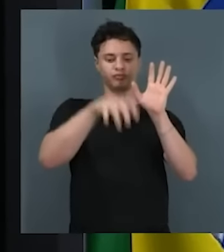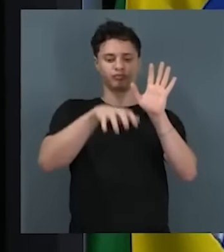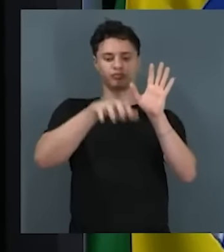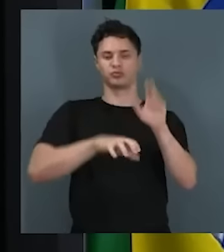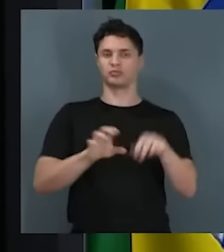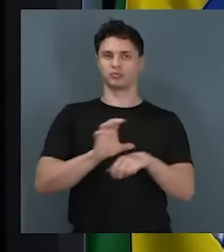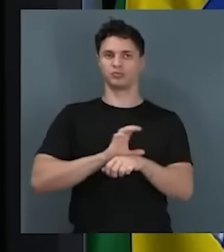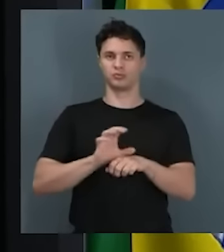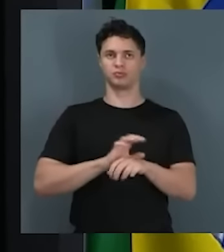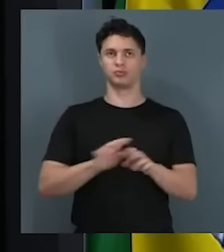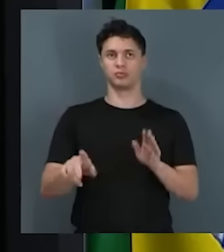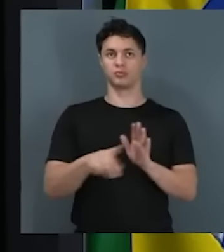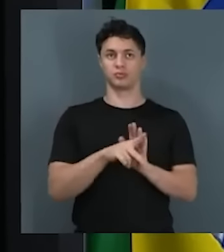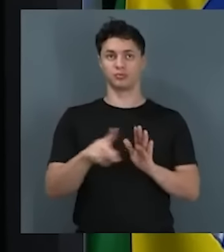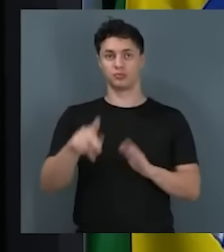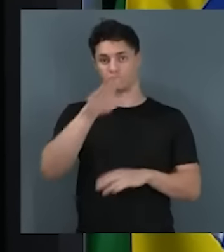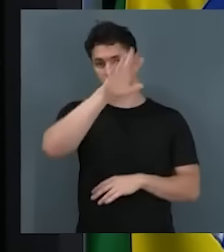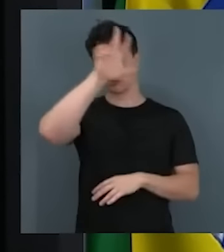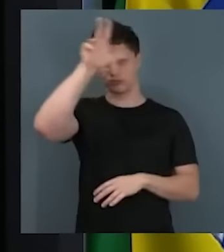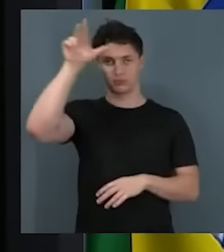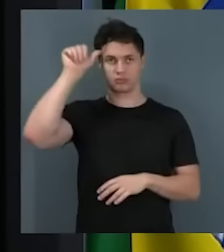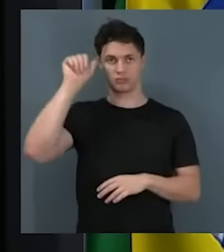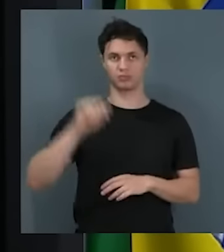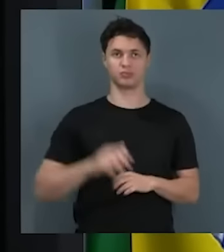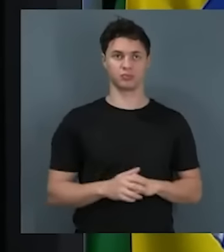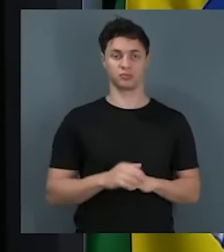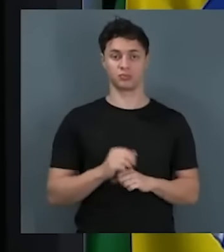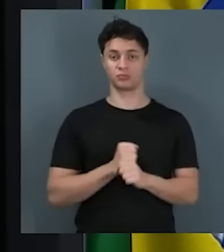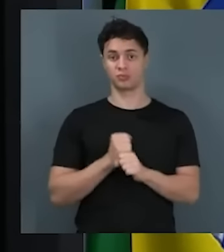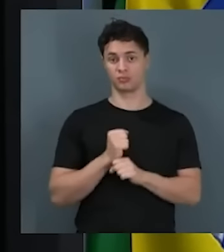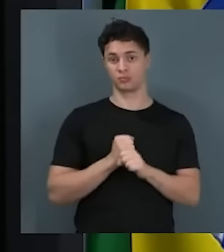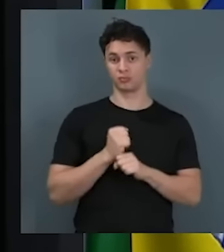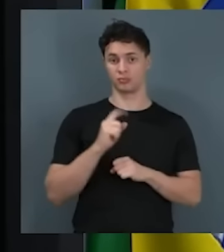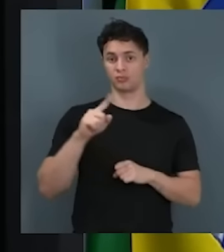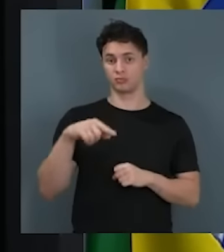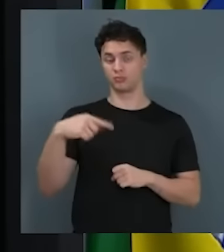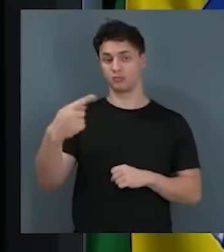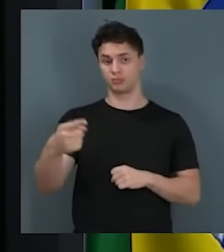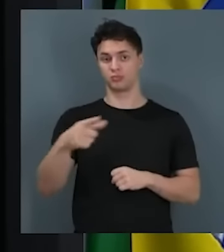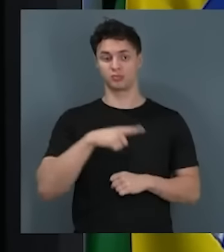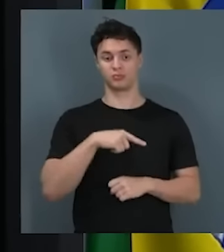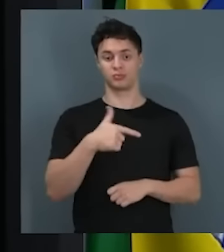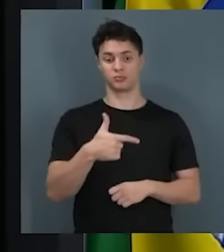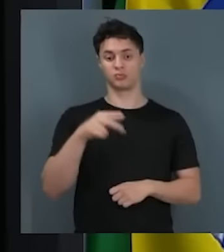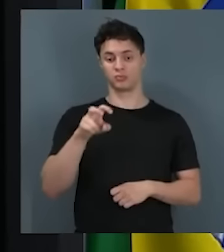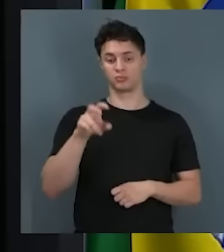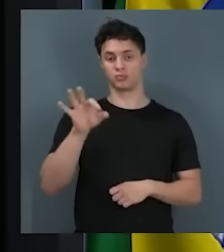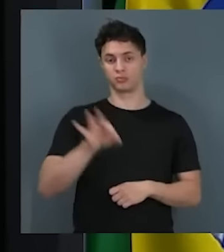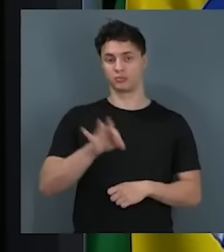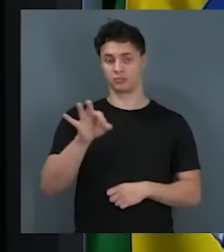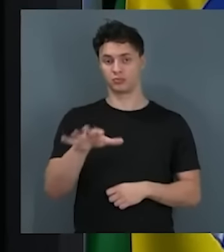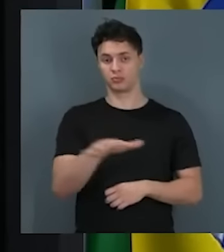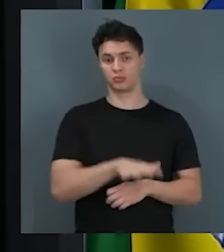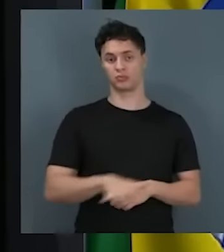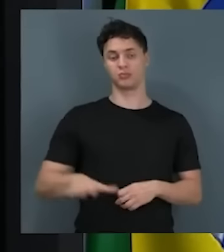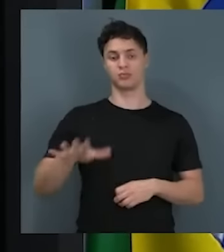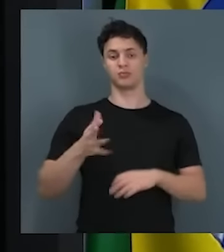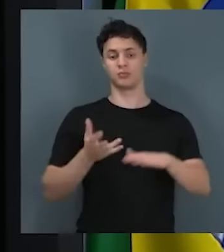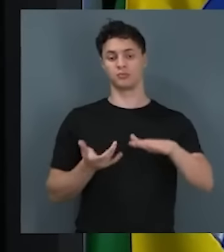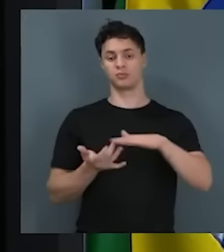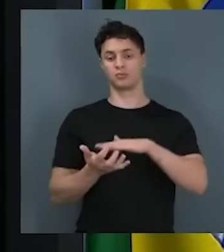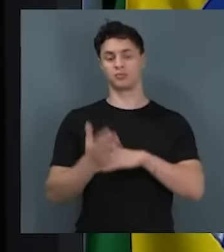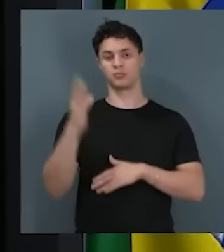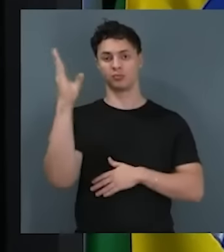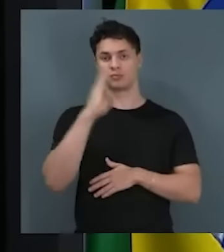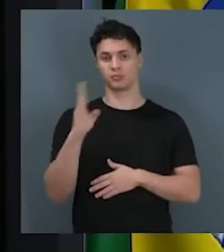da região amazônica. No ano seguinte, 25% do Pantanal brasileiro foi